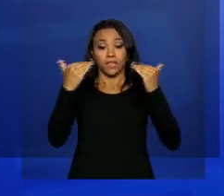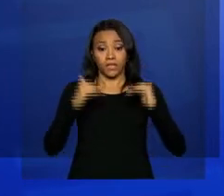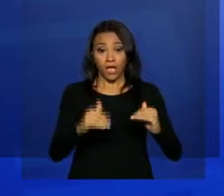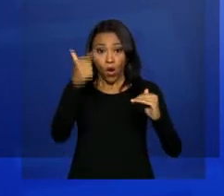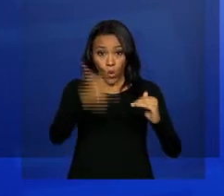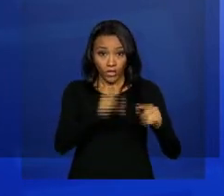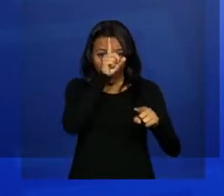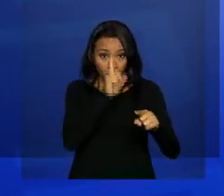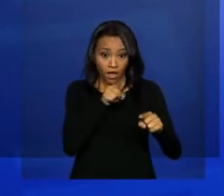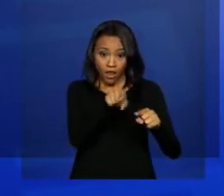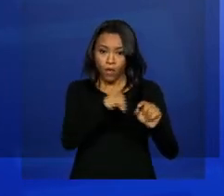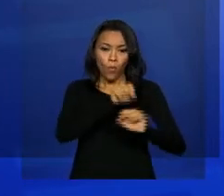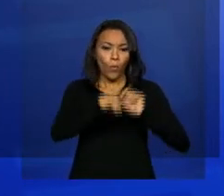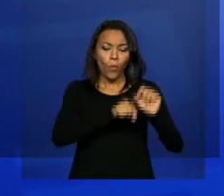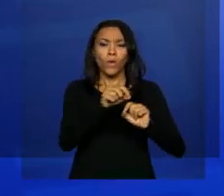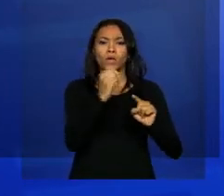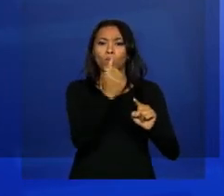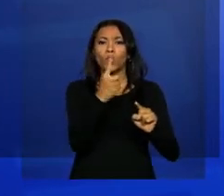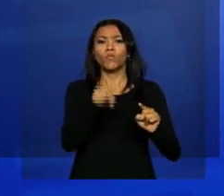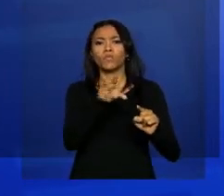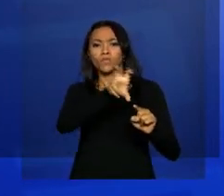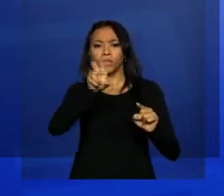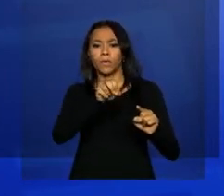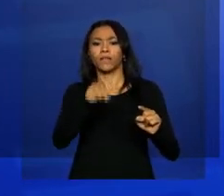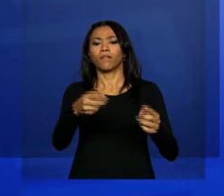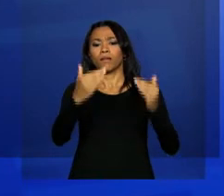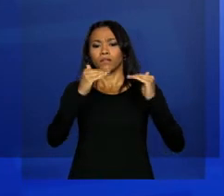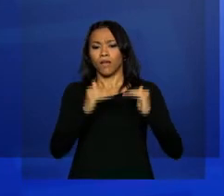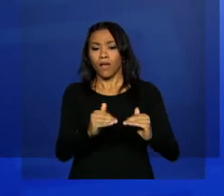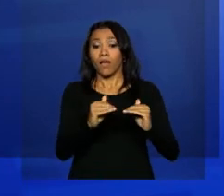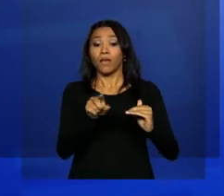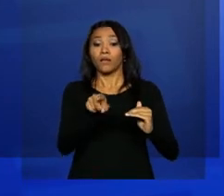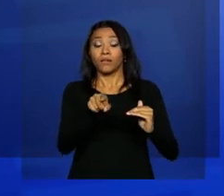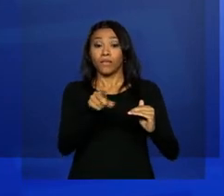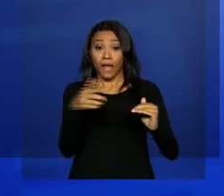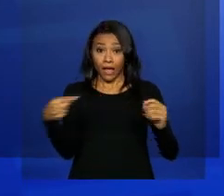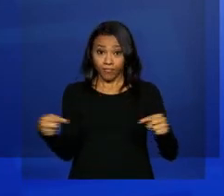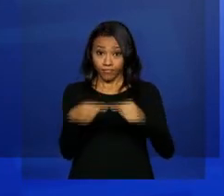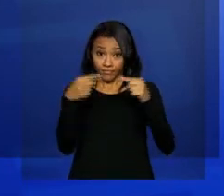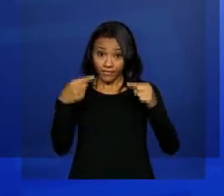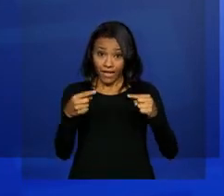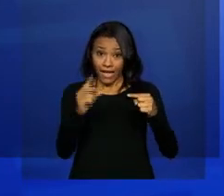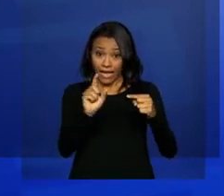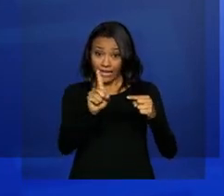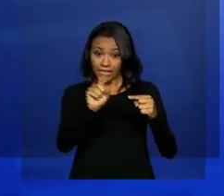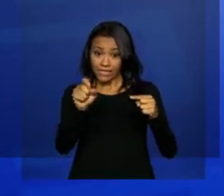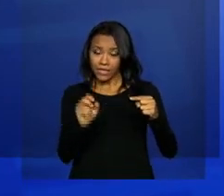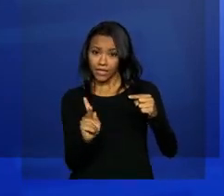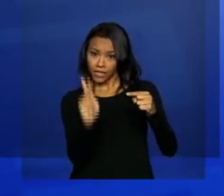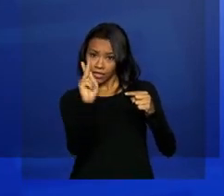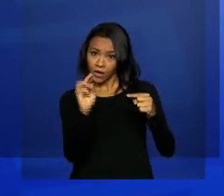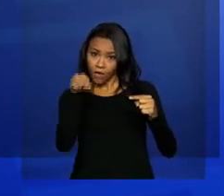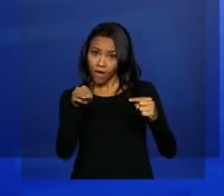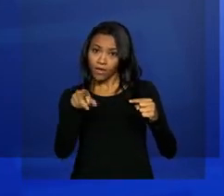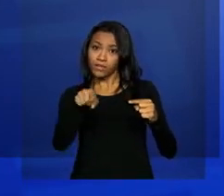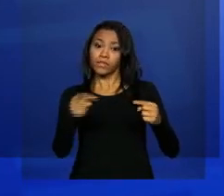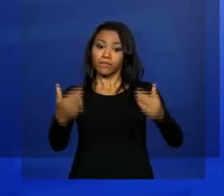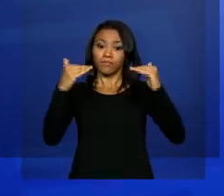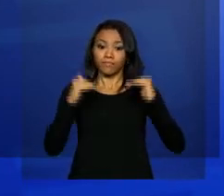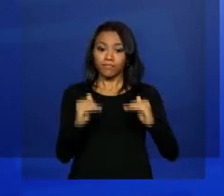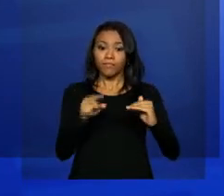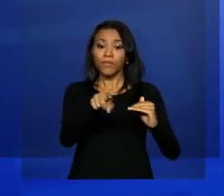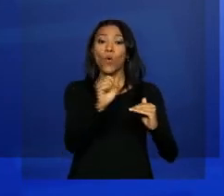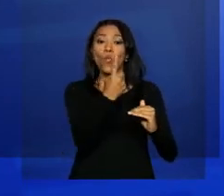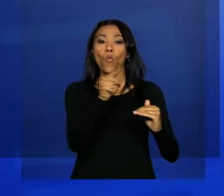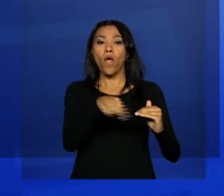a tarifa amarela passará dos atuais R$,50 a cada 100 kWh consumidos para R